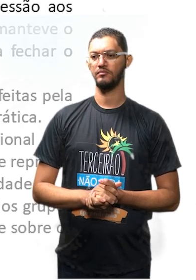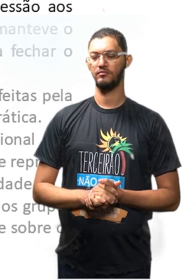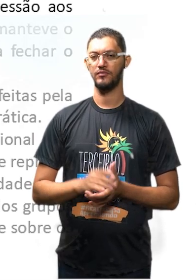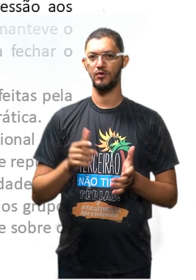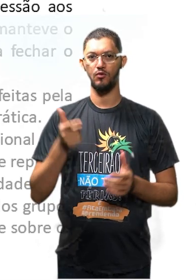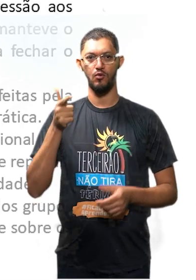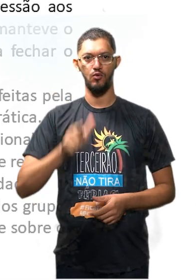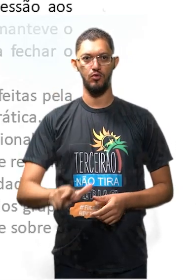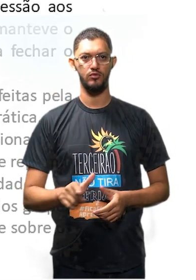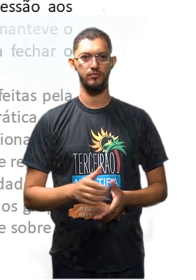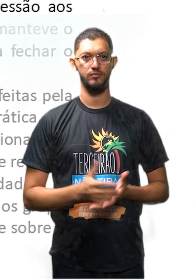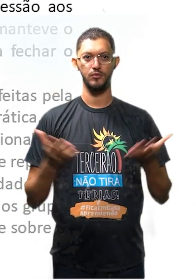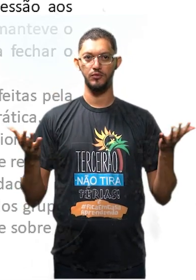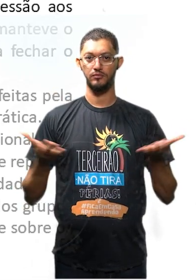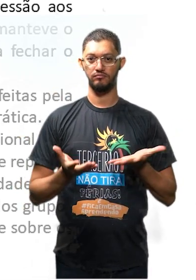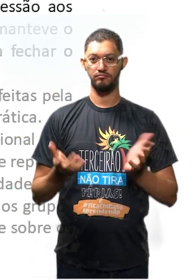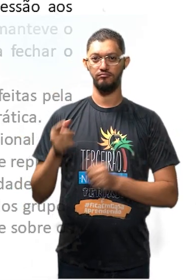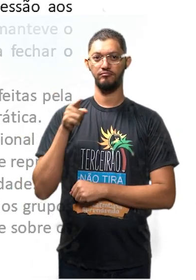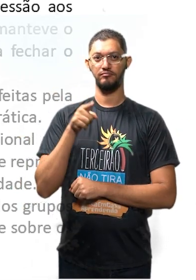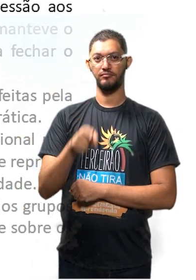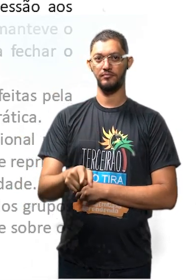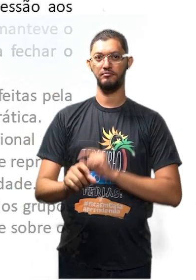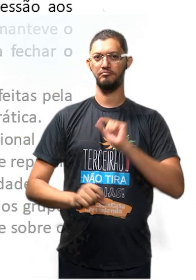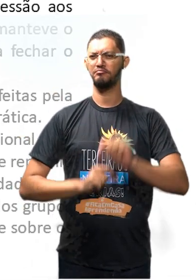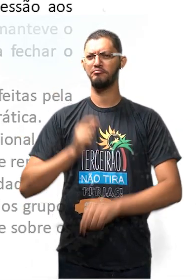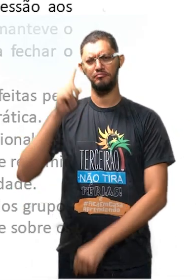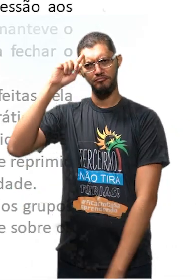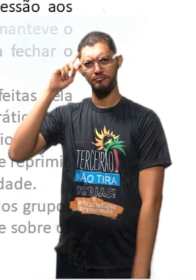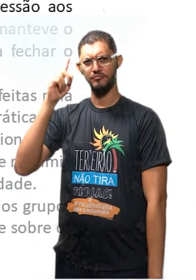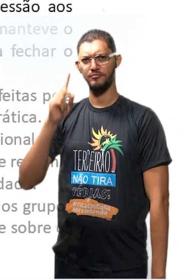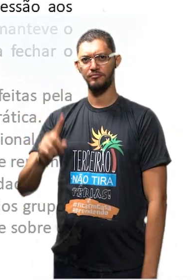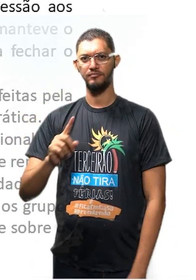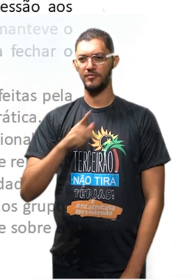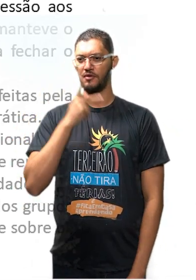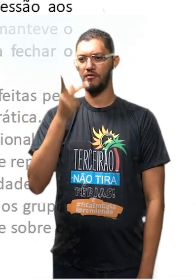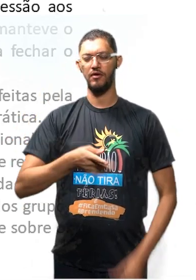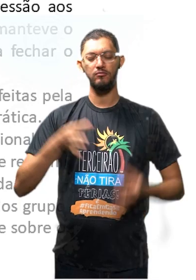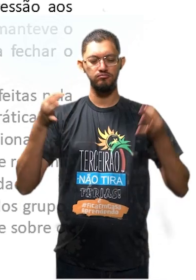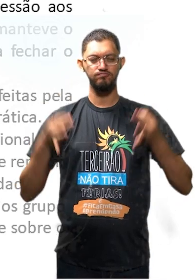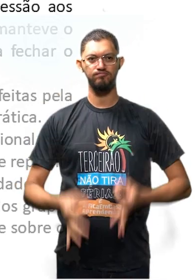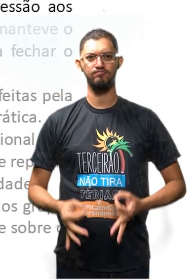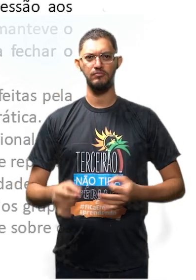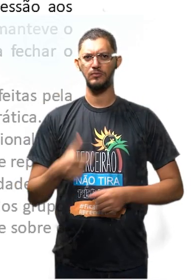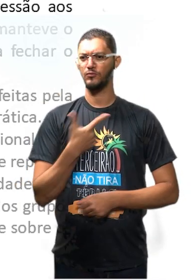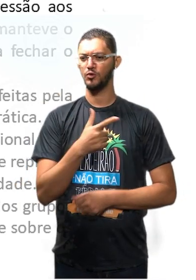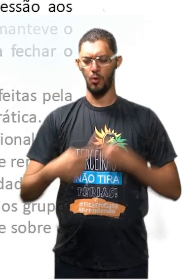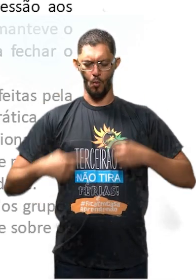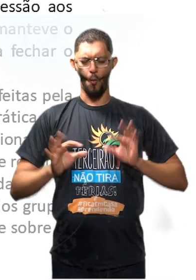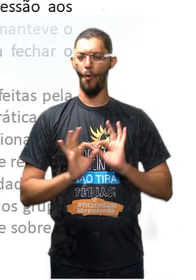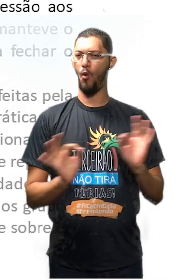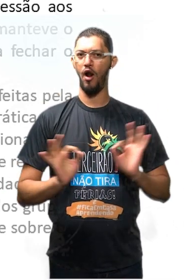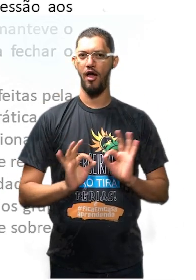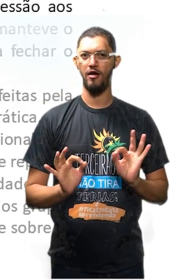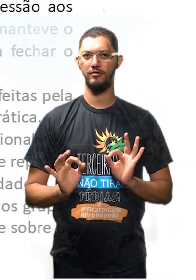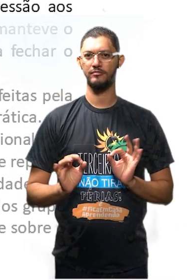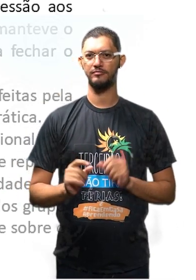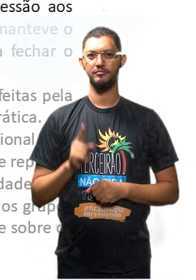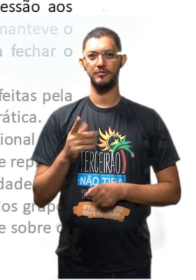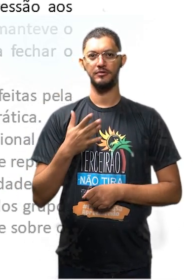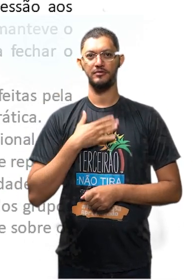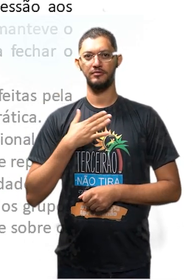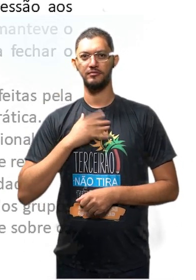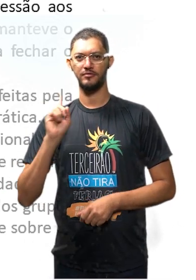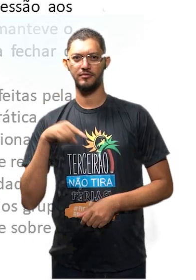Hoje você é quem manda, falou, tá falado, não tem discussão A minha gente hoje